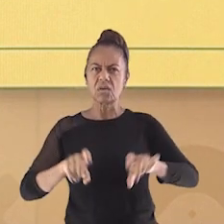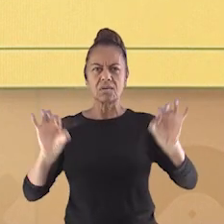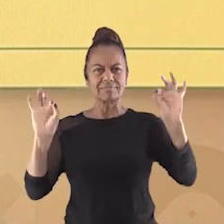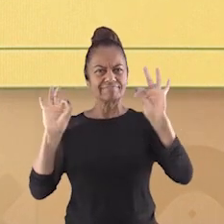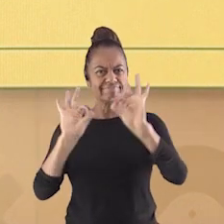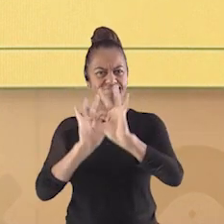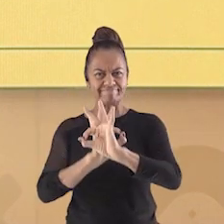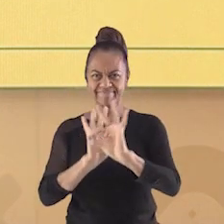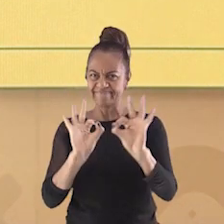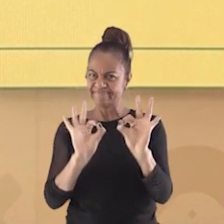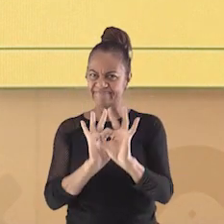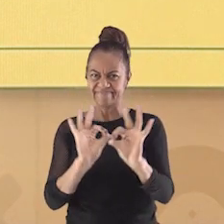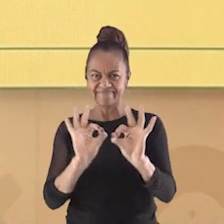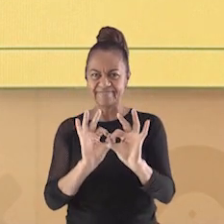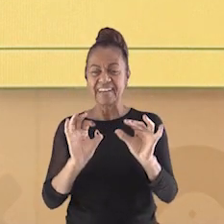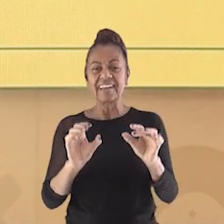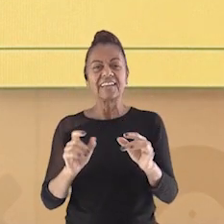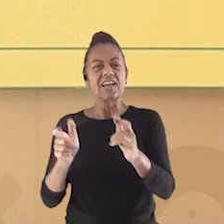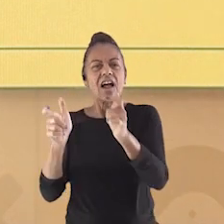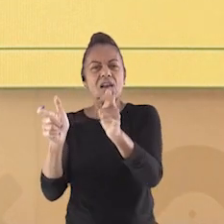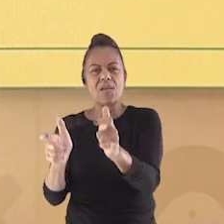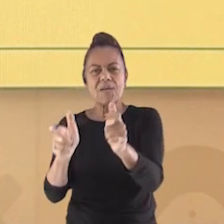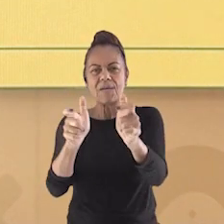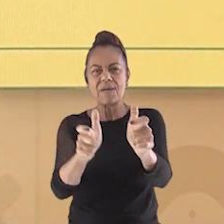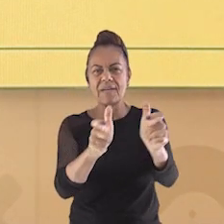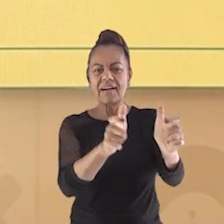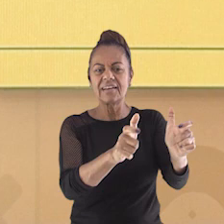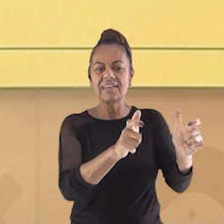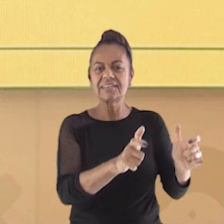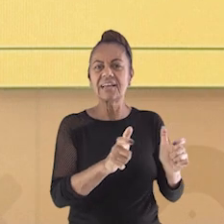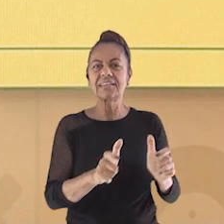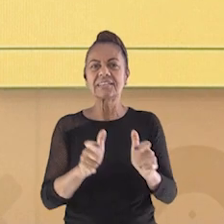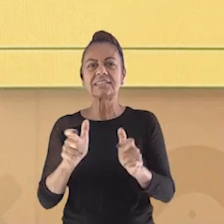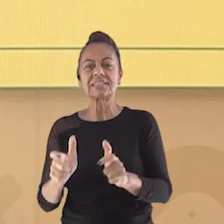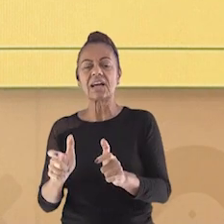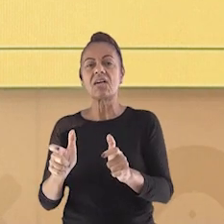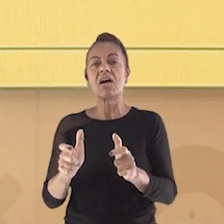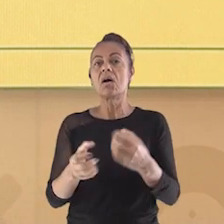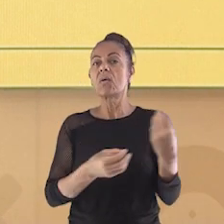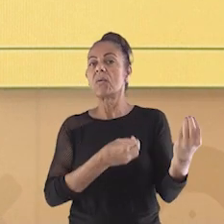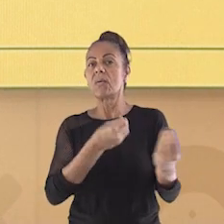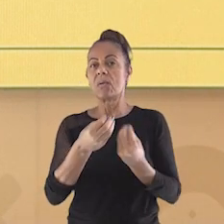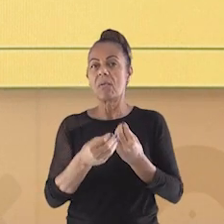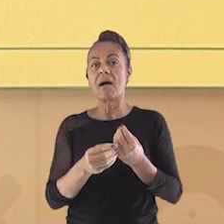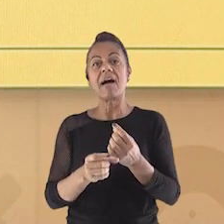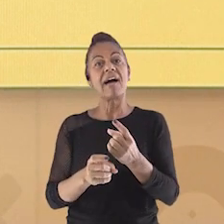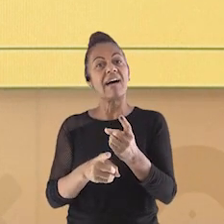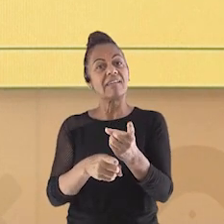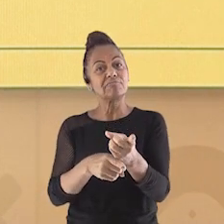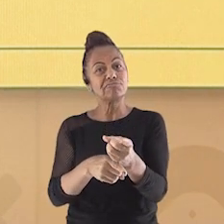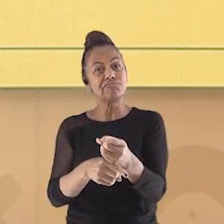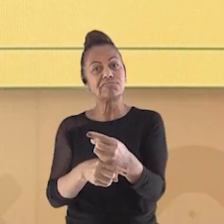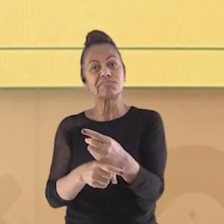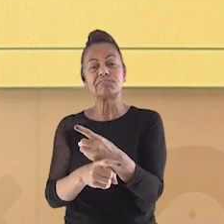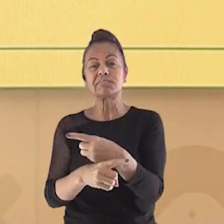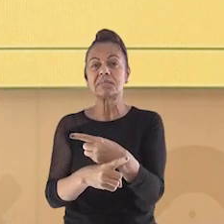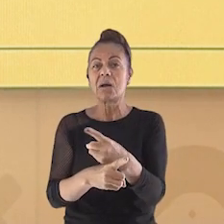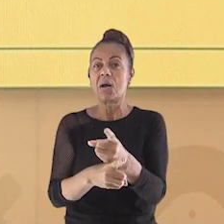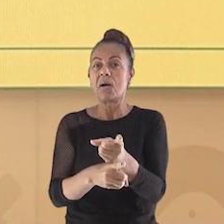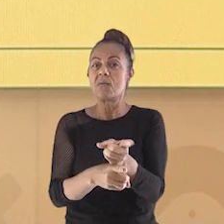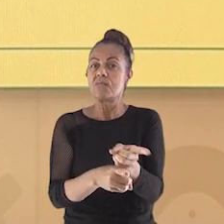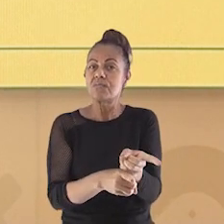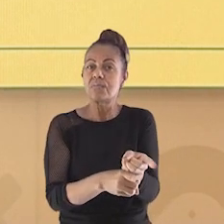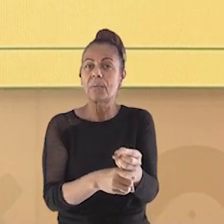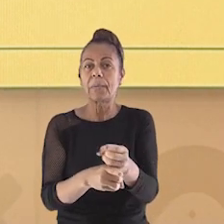E as localizações geográficas eram feitas através de bússola e rosa dos ventos. E os mapas